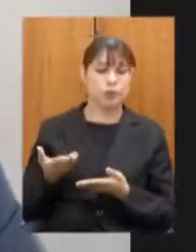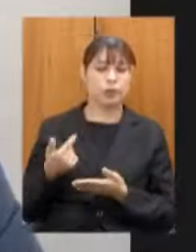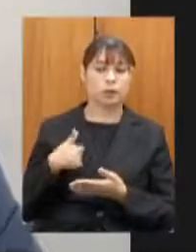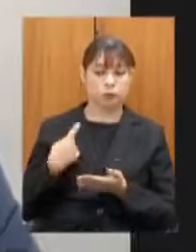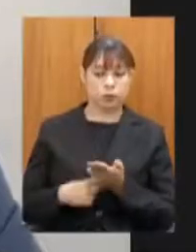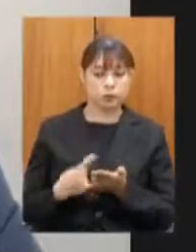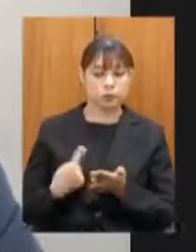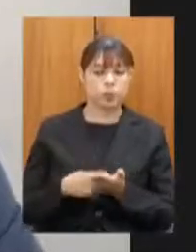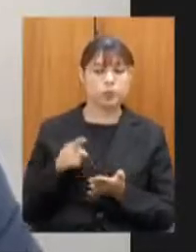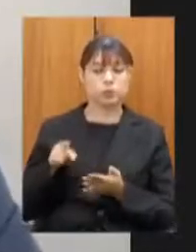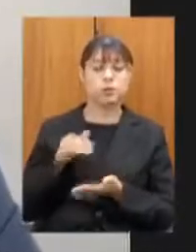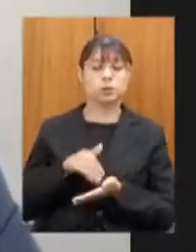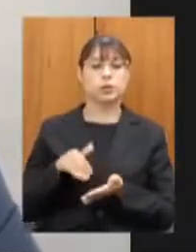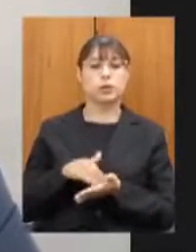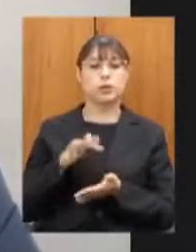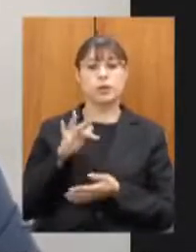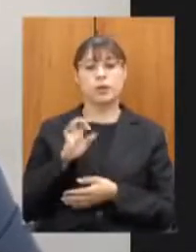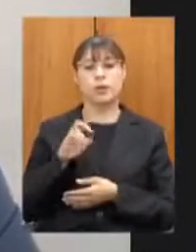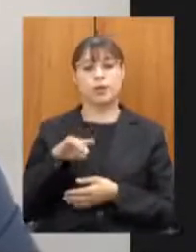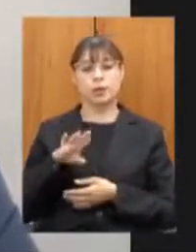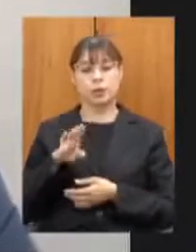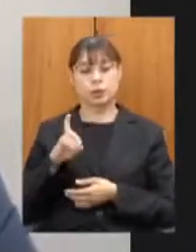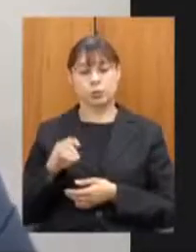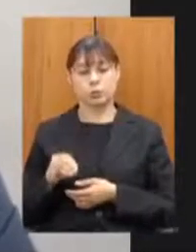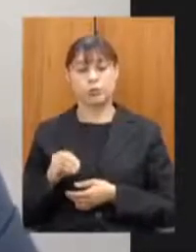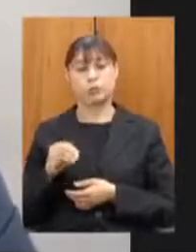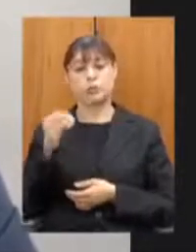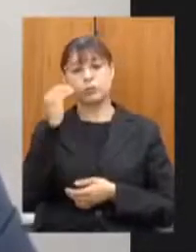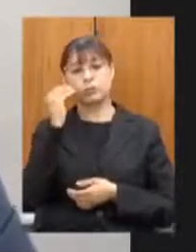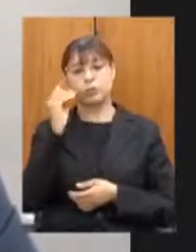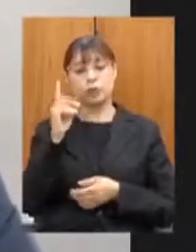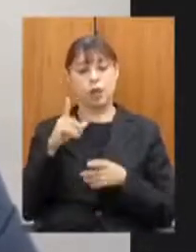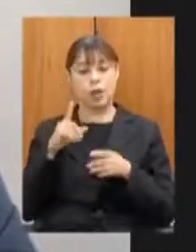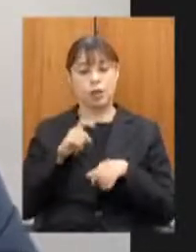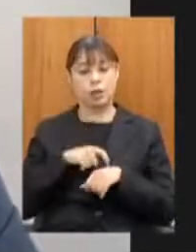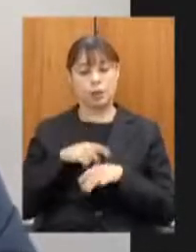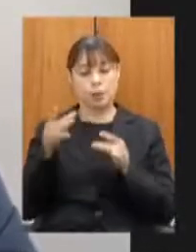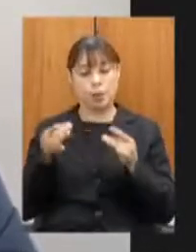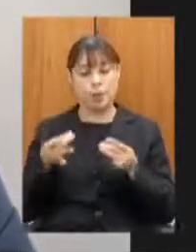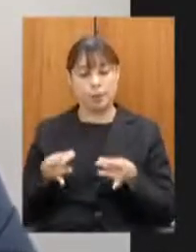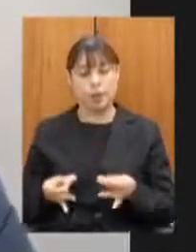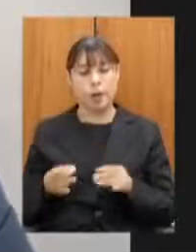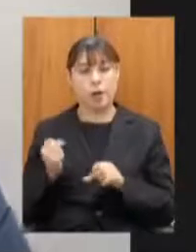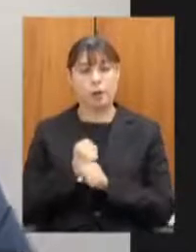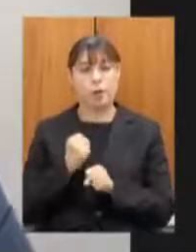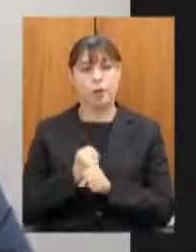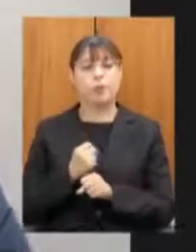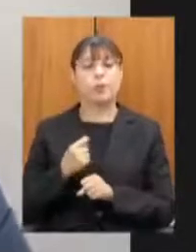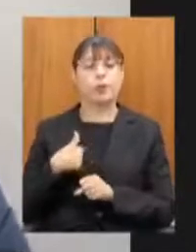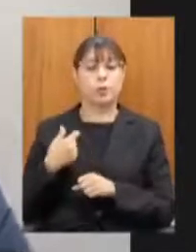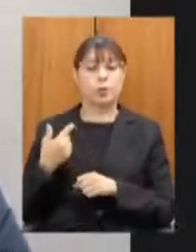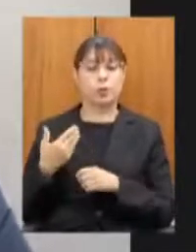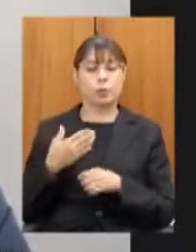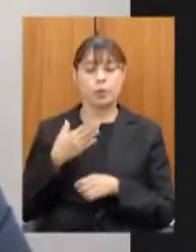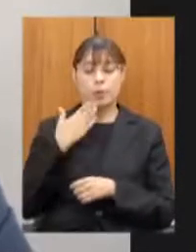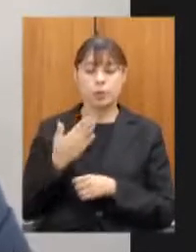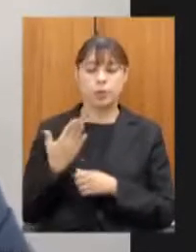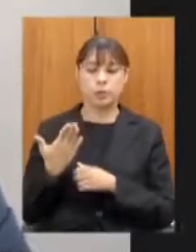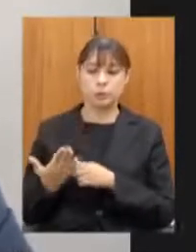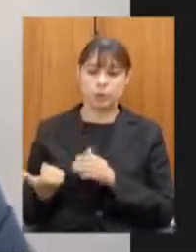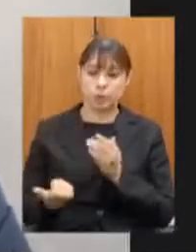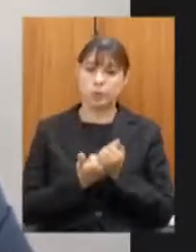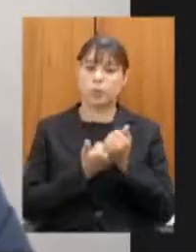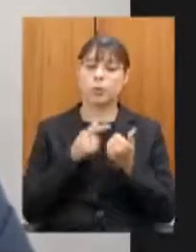compromisso de buscar na especificação de obras é a gente incluir eu peço o apoio do líder de governo Raul